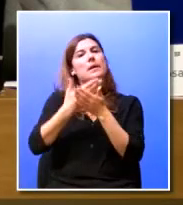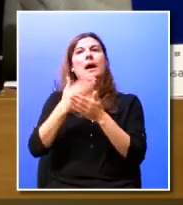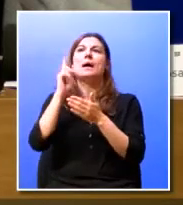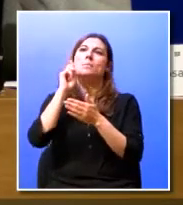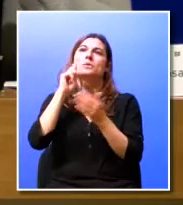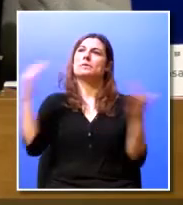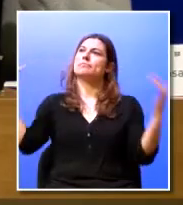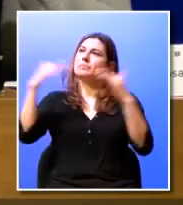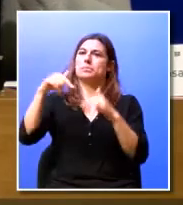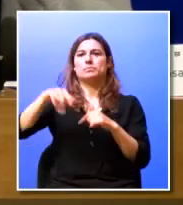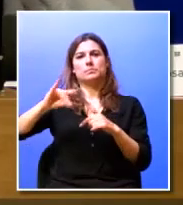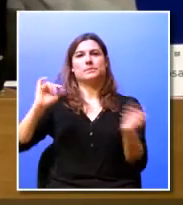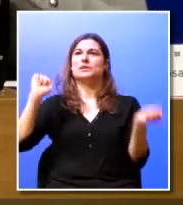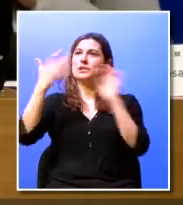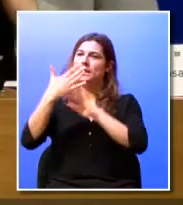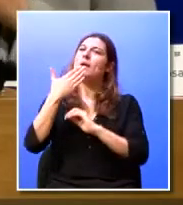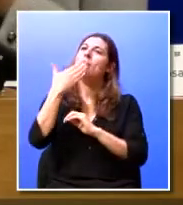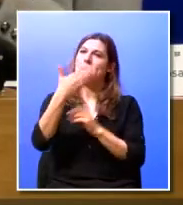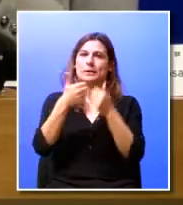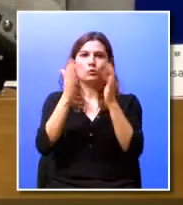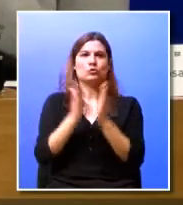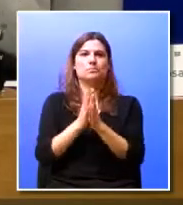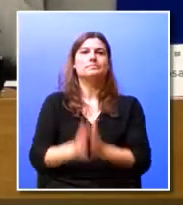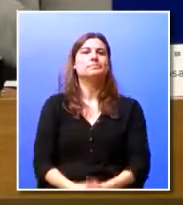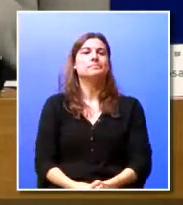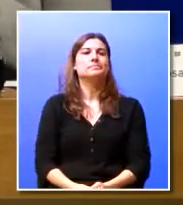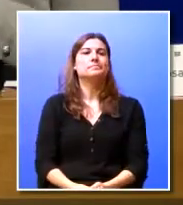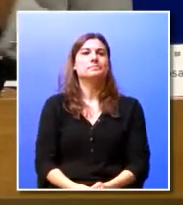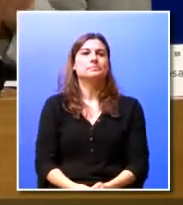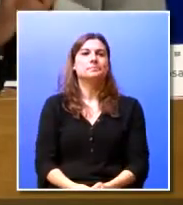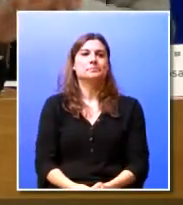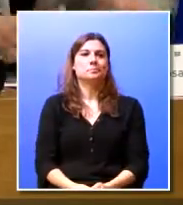vinda aqui aos que têm. Obrigadíssimo a todos. Obrigado.